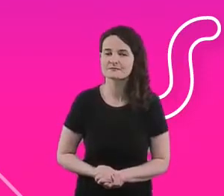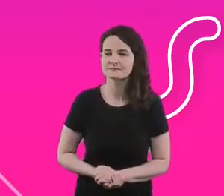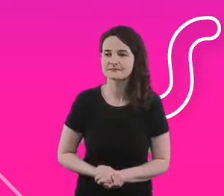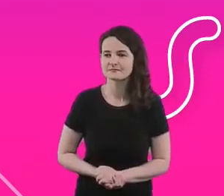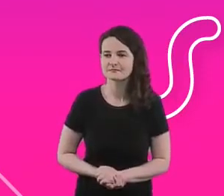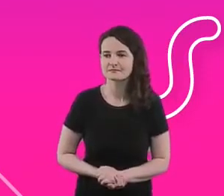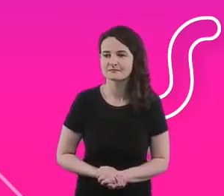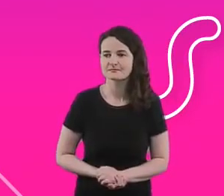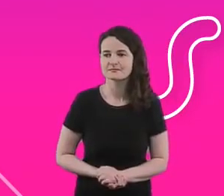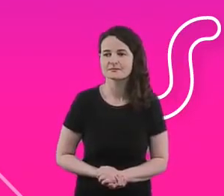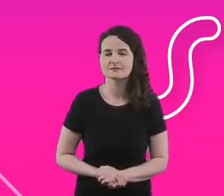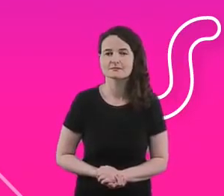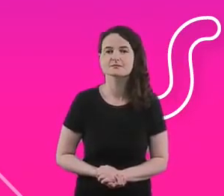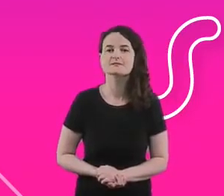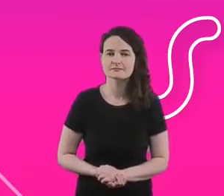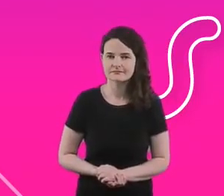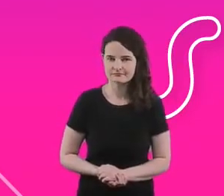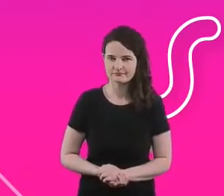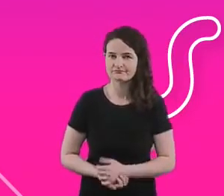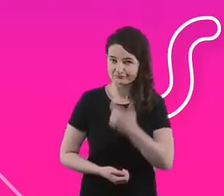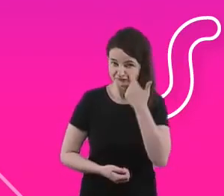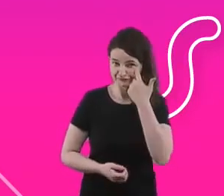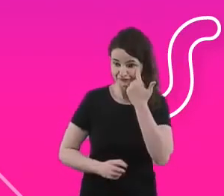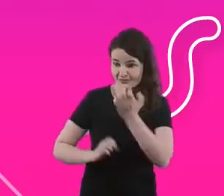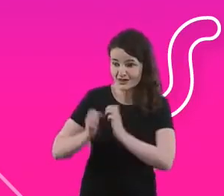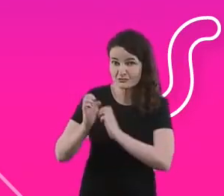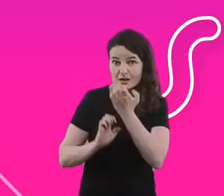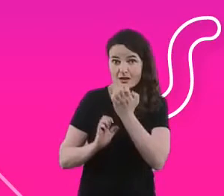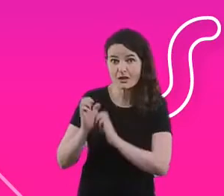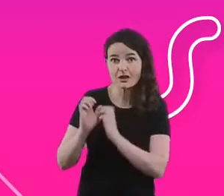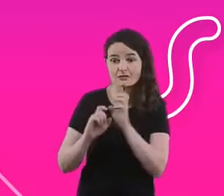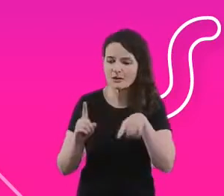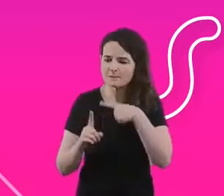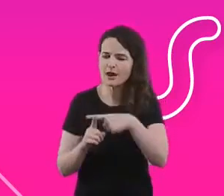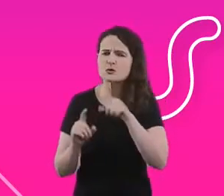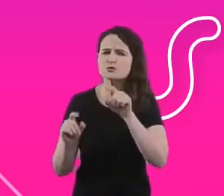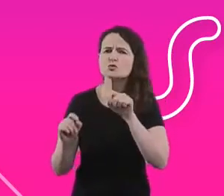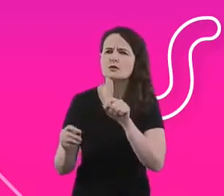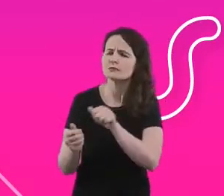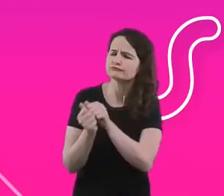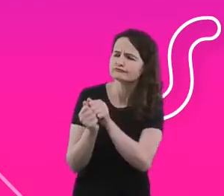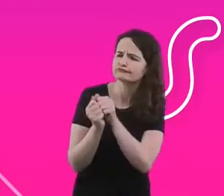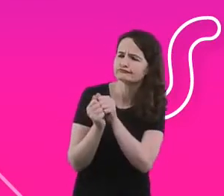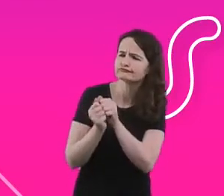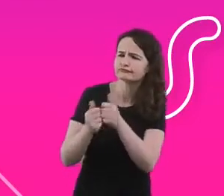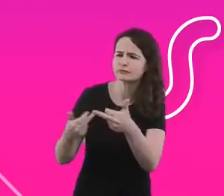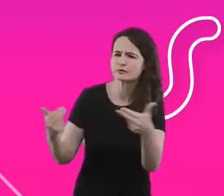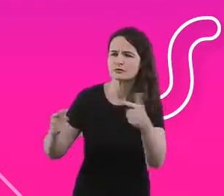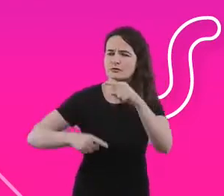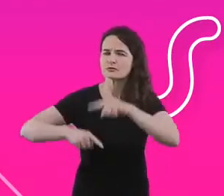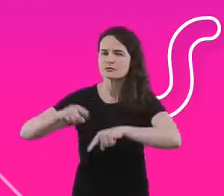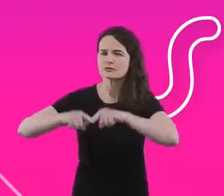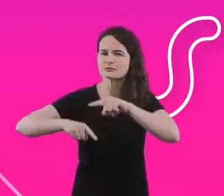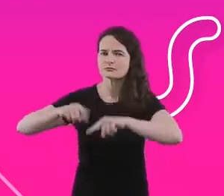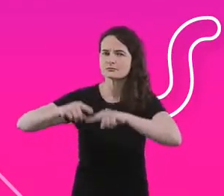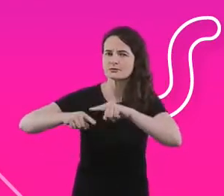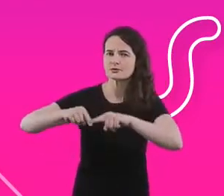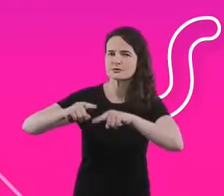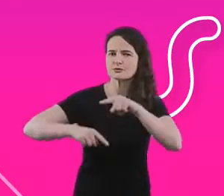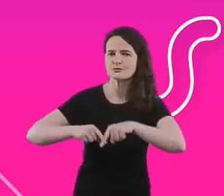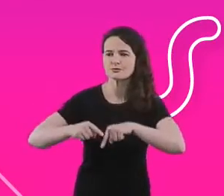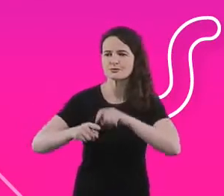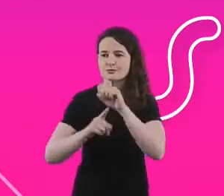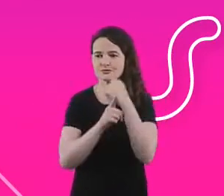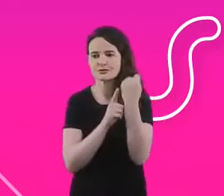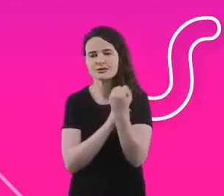fala como agente, companhia, lida com as nossas pessoas, como a gente tenta fazer com os nossos produtos, mas também como a gente tenta lidar com a sociedade, então é muito legal